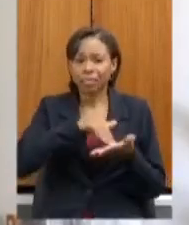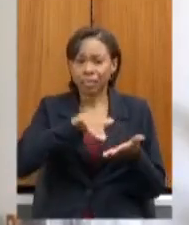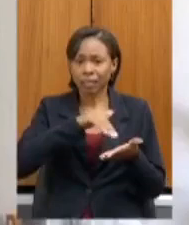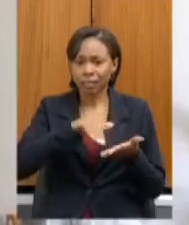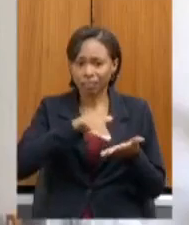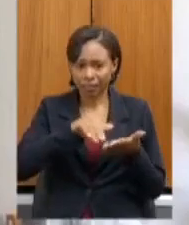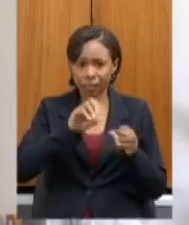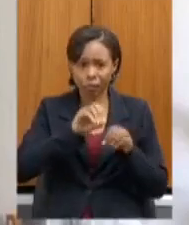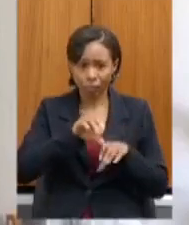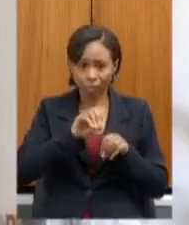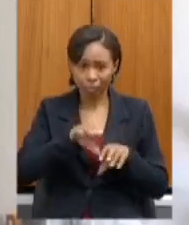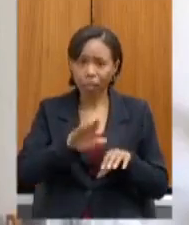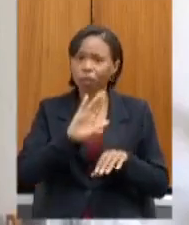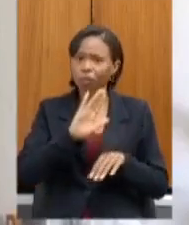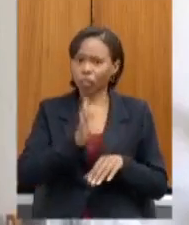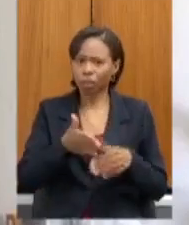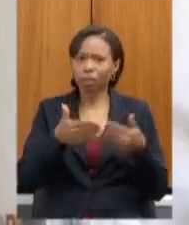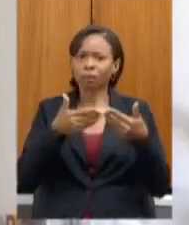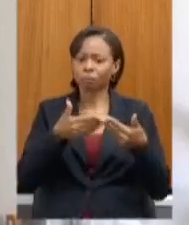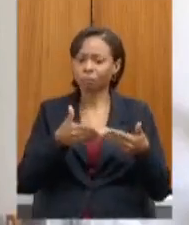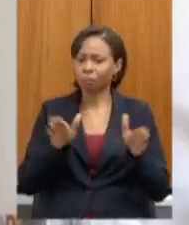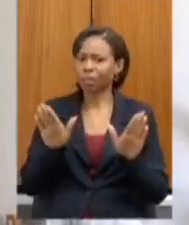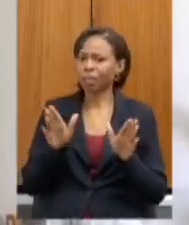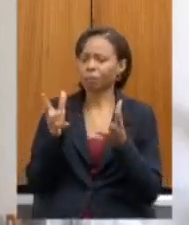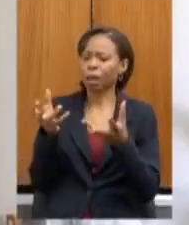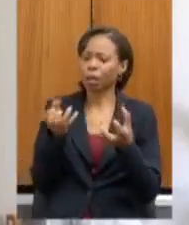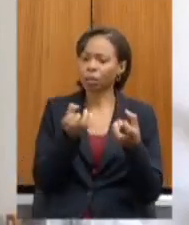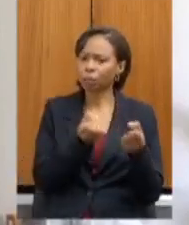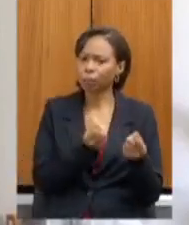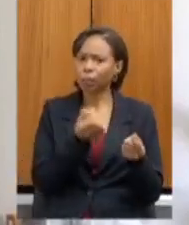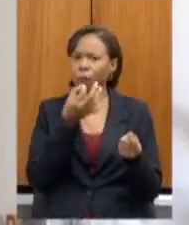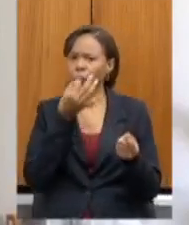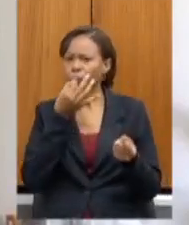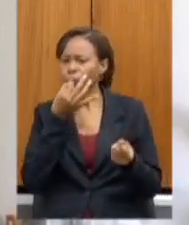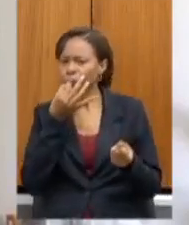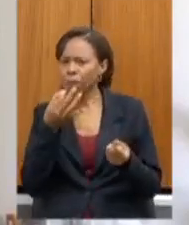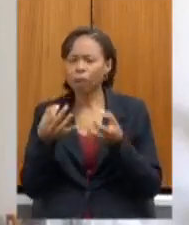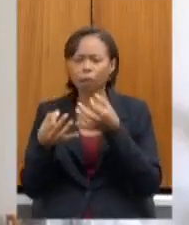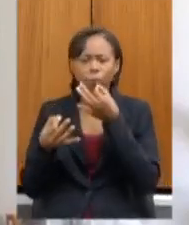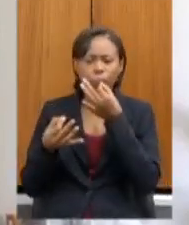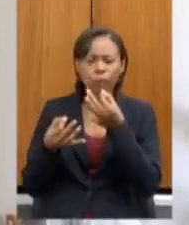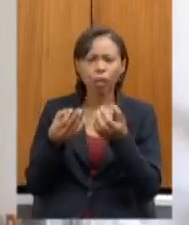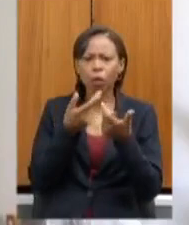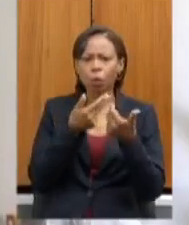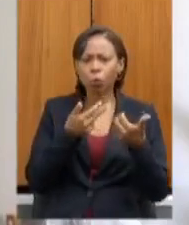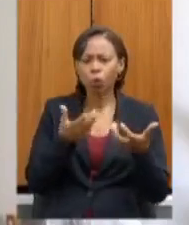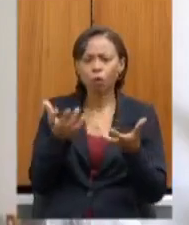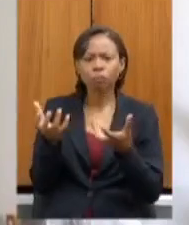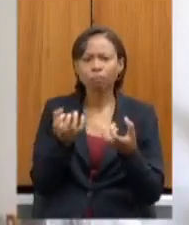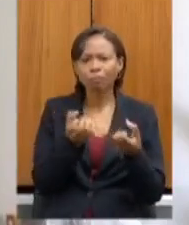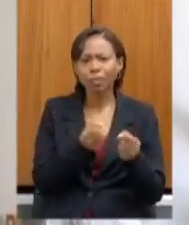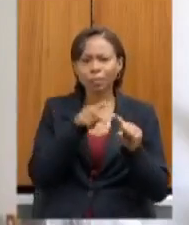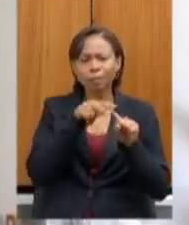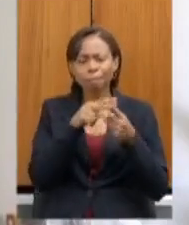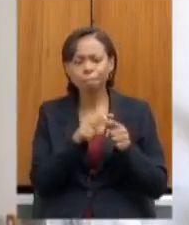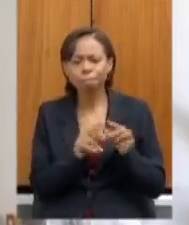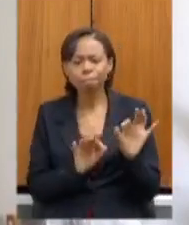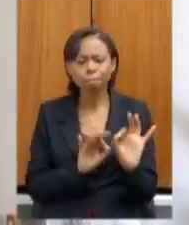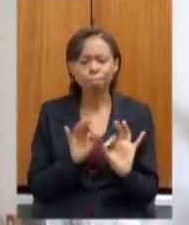aberta para receber essas questões essenciais discutir e aperfeiçoar cada vez mais